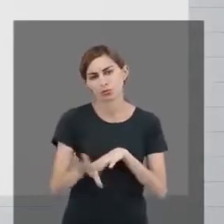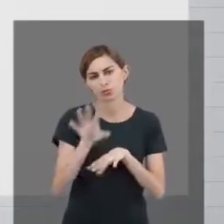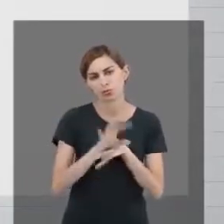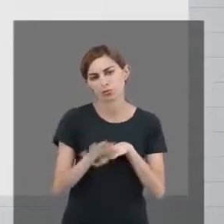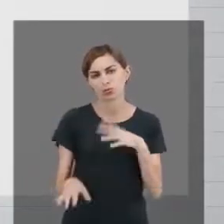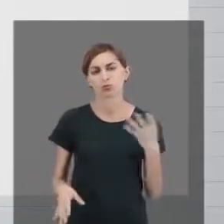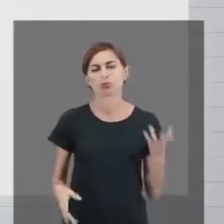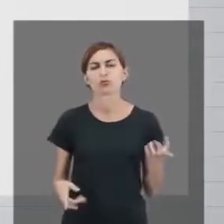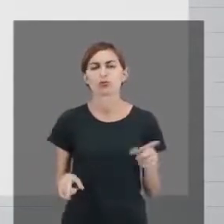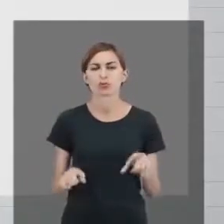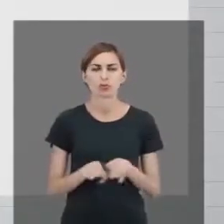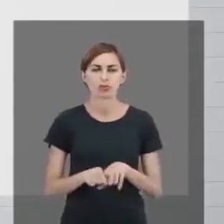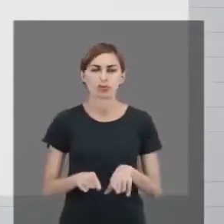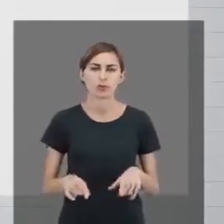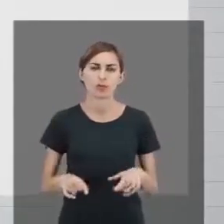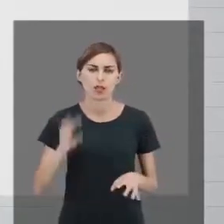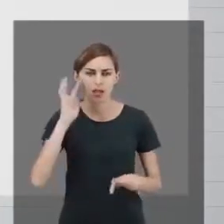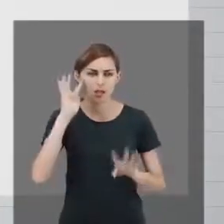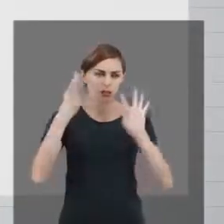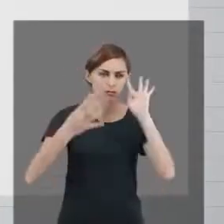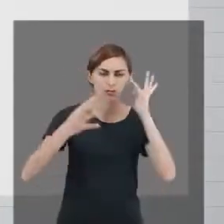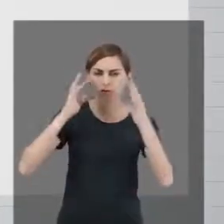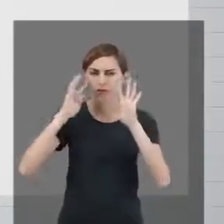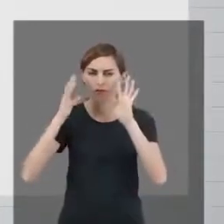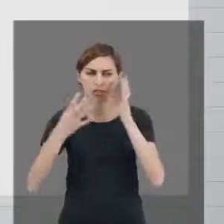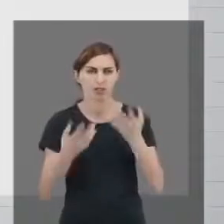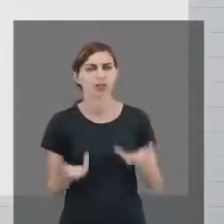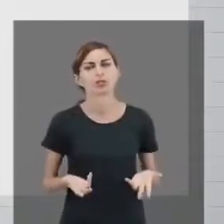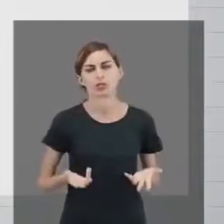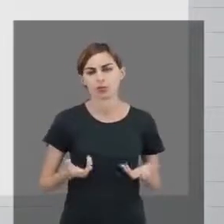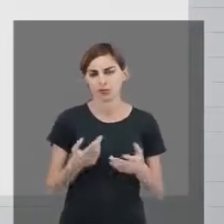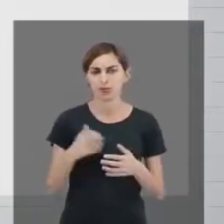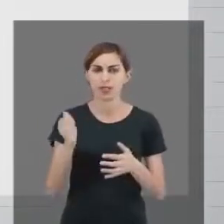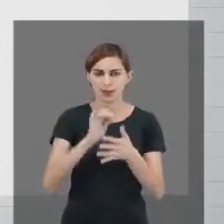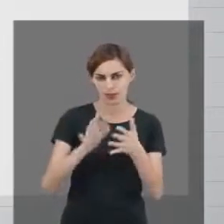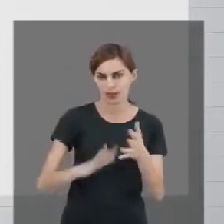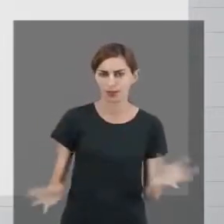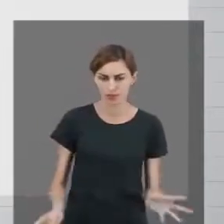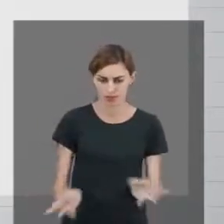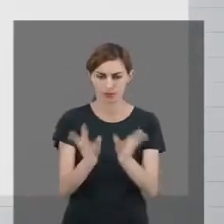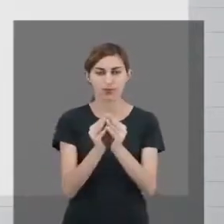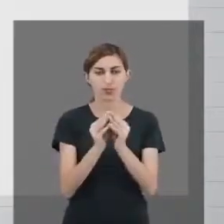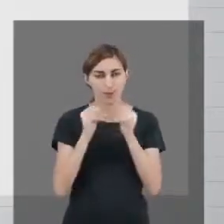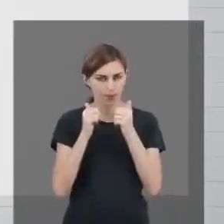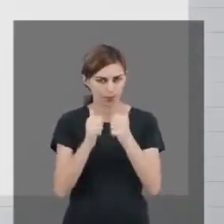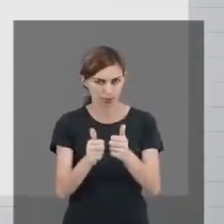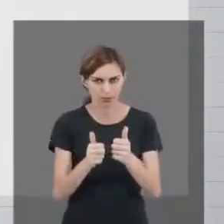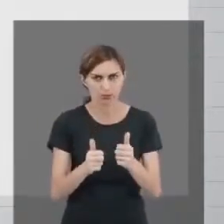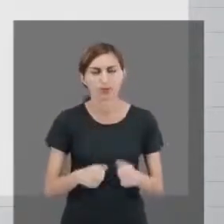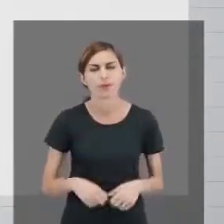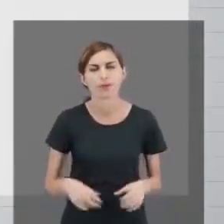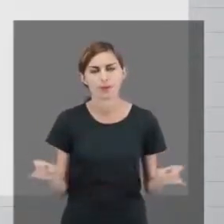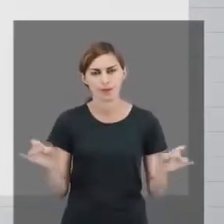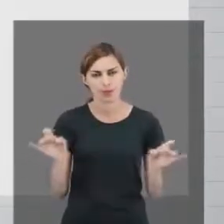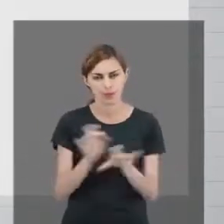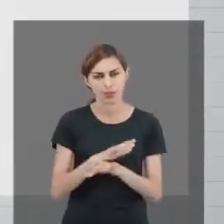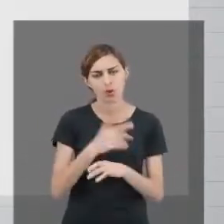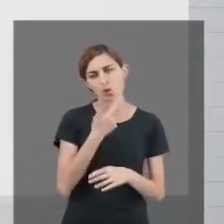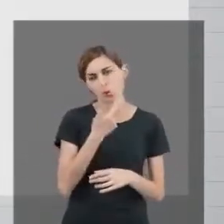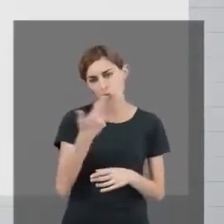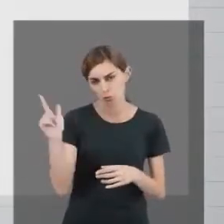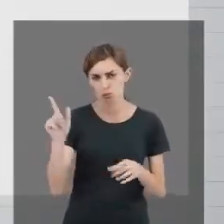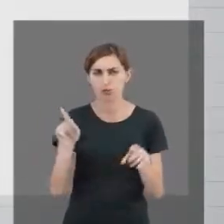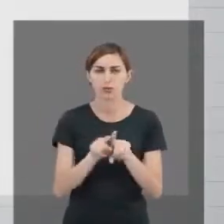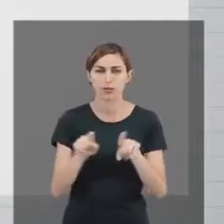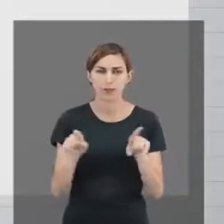e resolvendo aí essa questão das atividades complementares. Beleza? Pronto. Outra